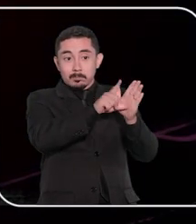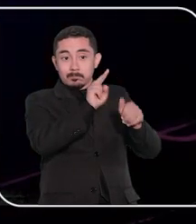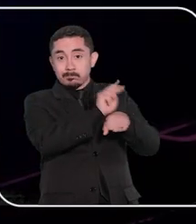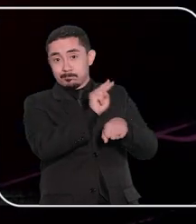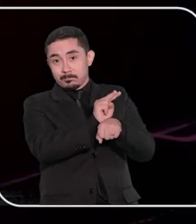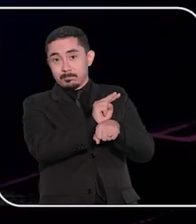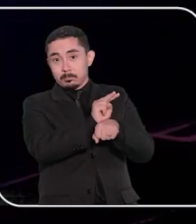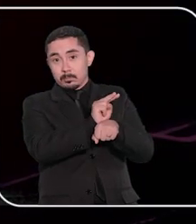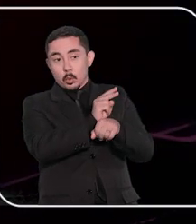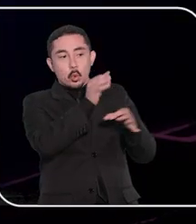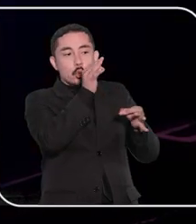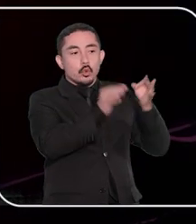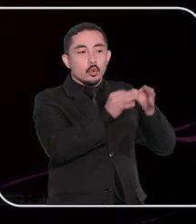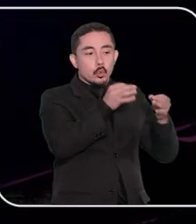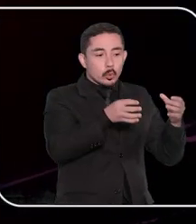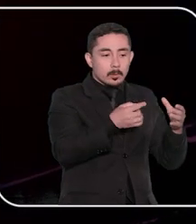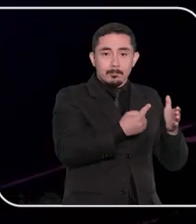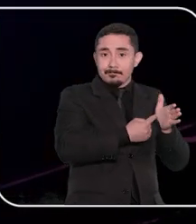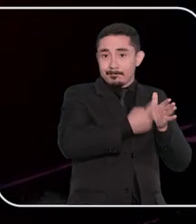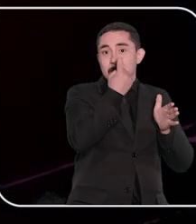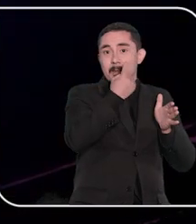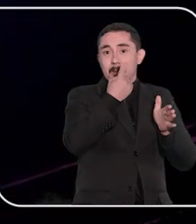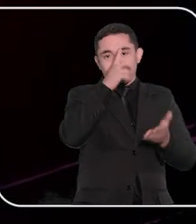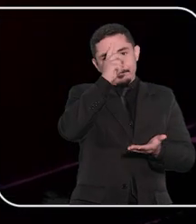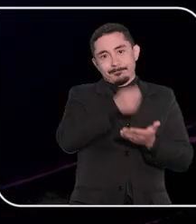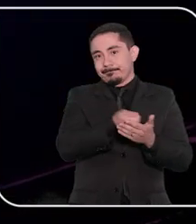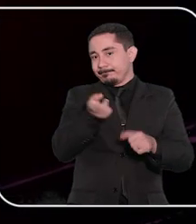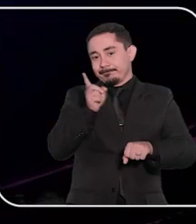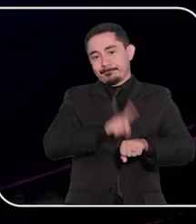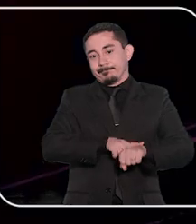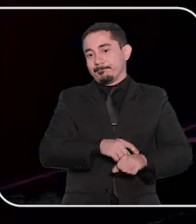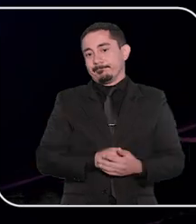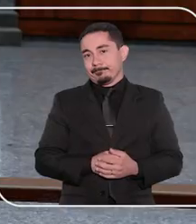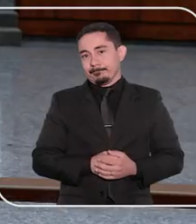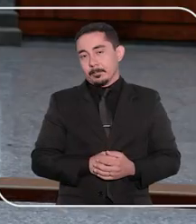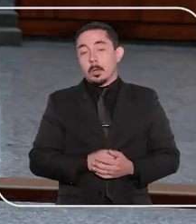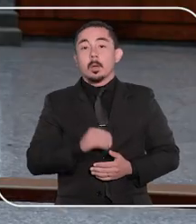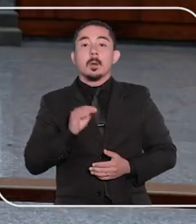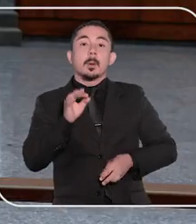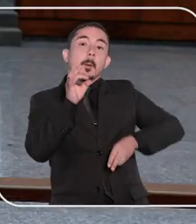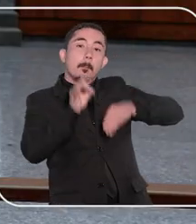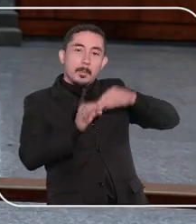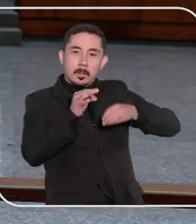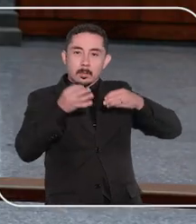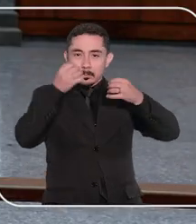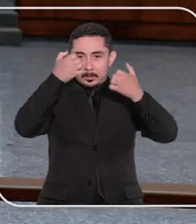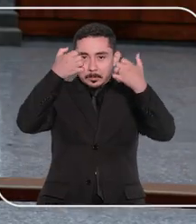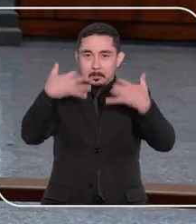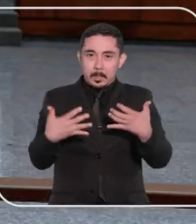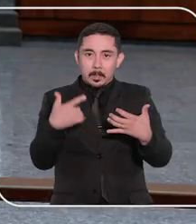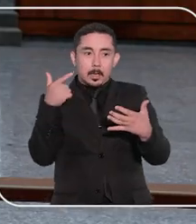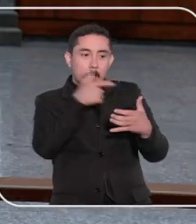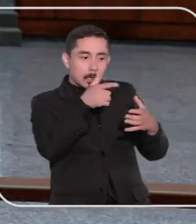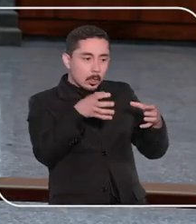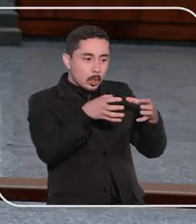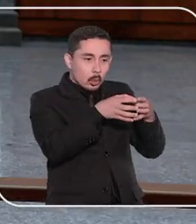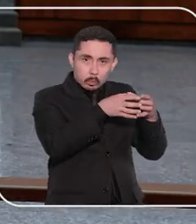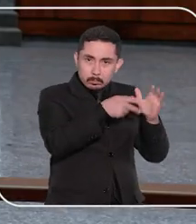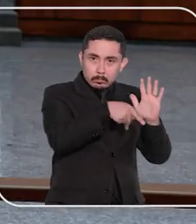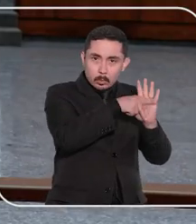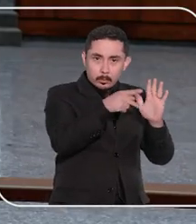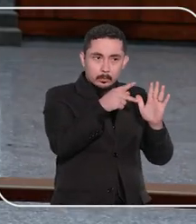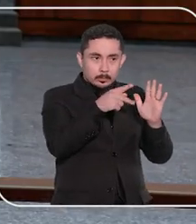ofício pelo juiz de primeiro grau durante uma audiência de custódia. De acordo com o ministro, o pacote anticrime